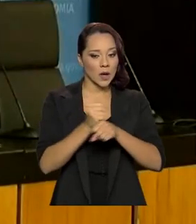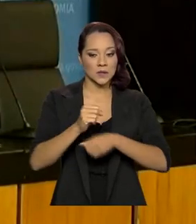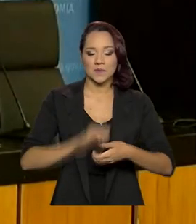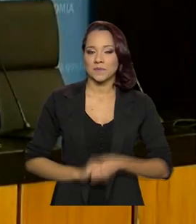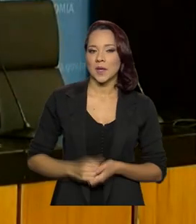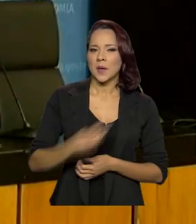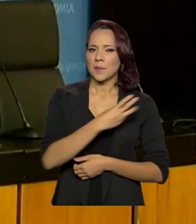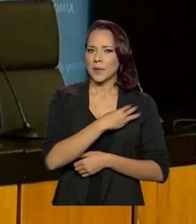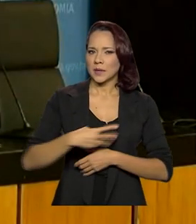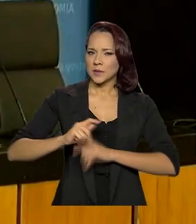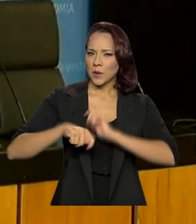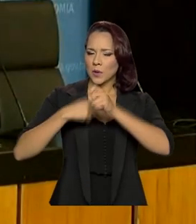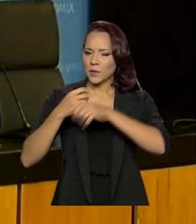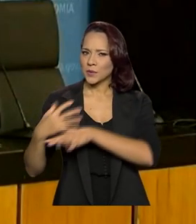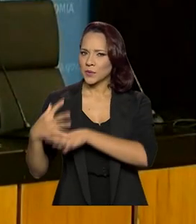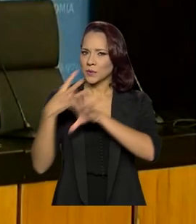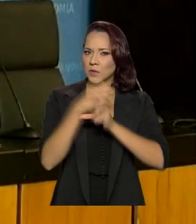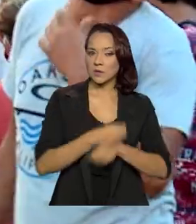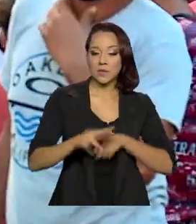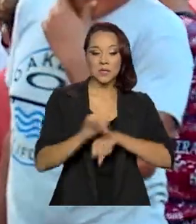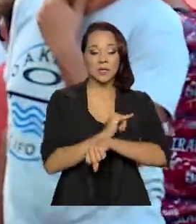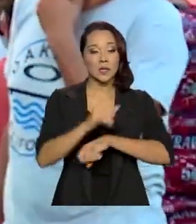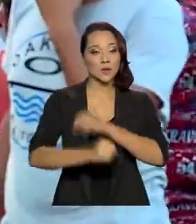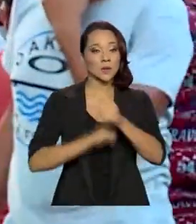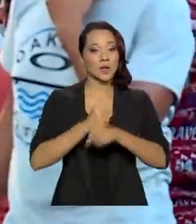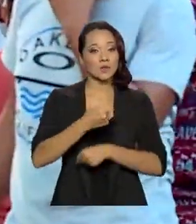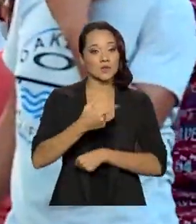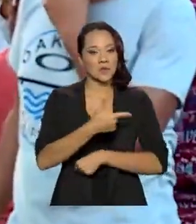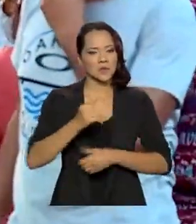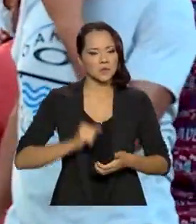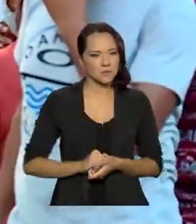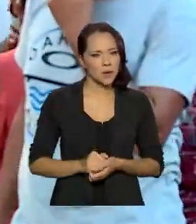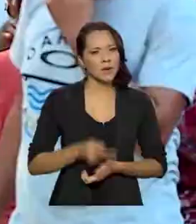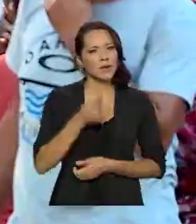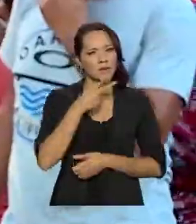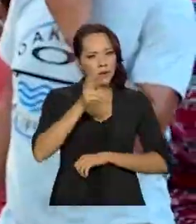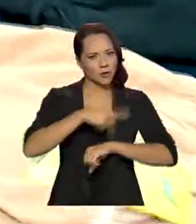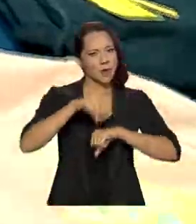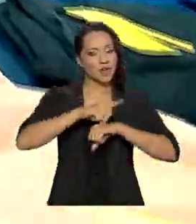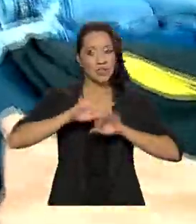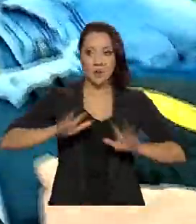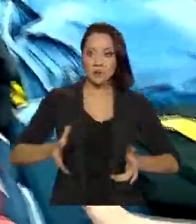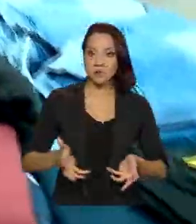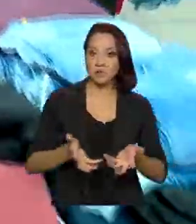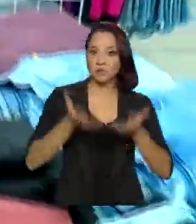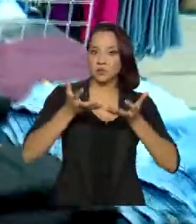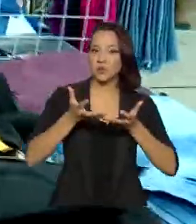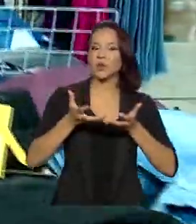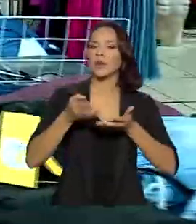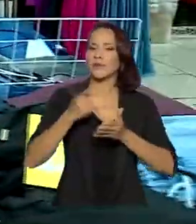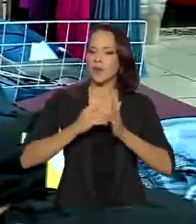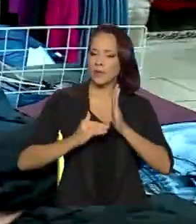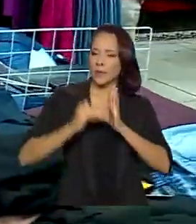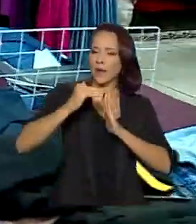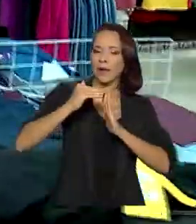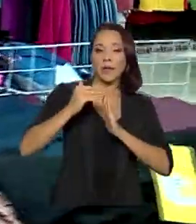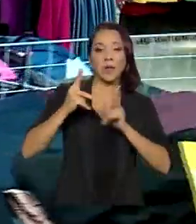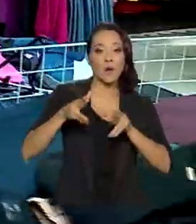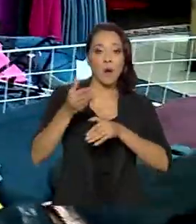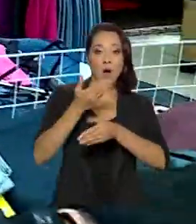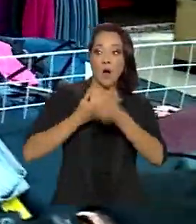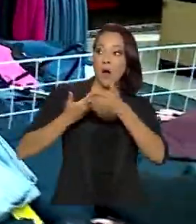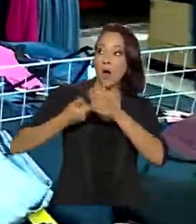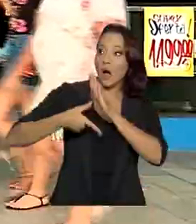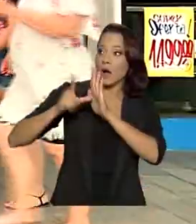Ministro da Economia faz balanço das ações de 2021 e diz que o país já se reergueu e volta a patamares de